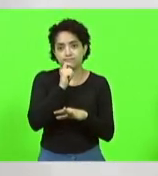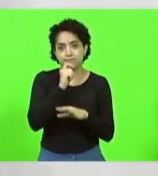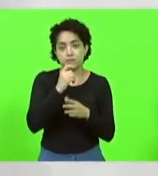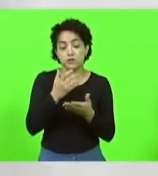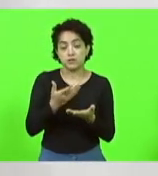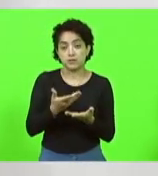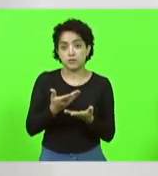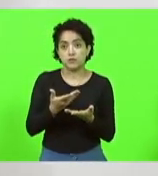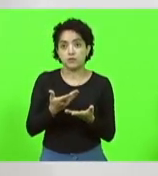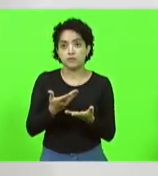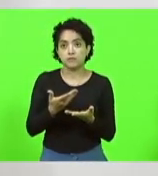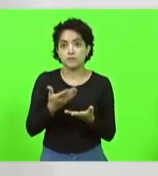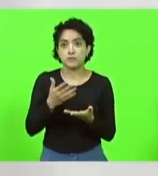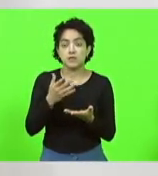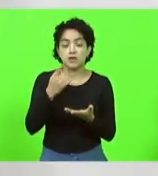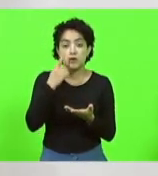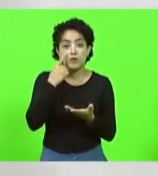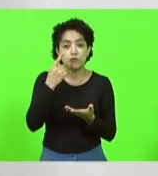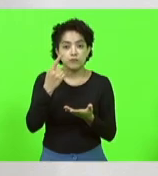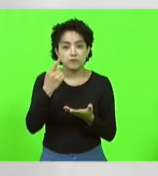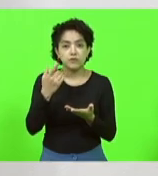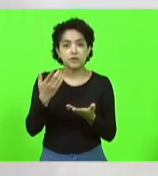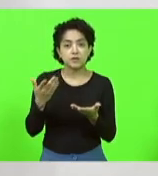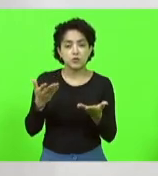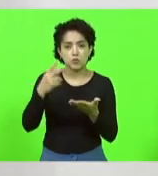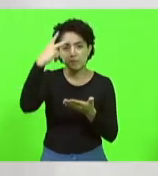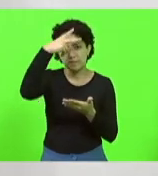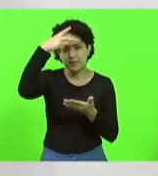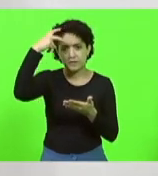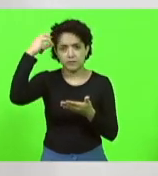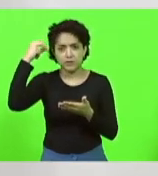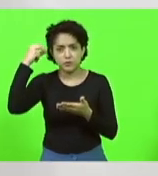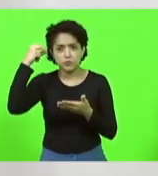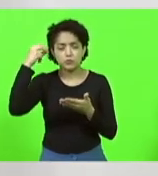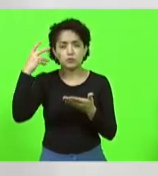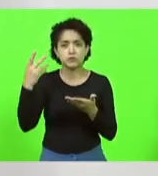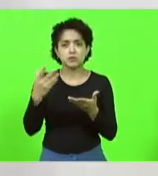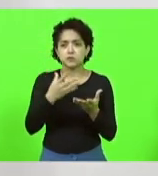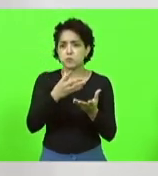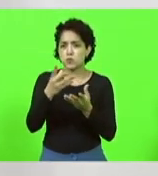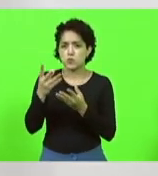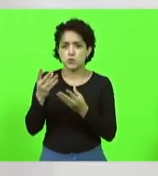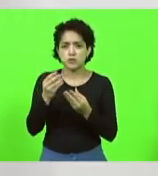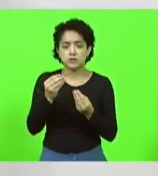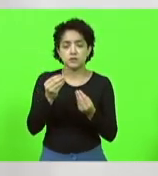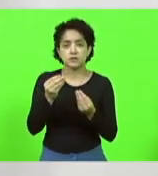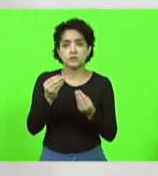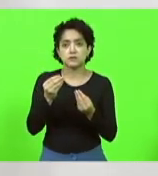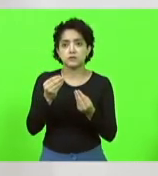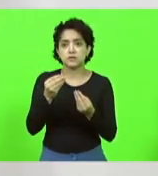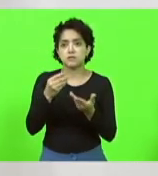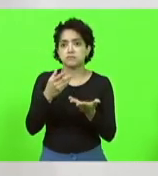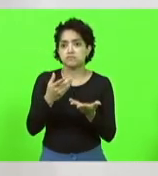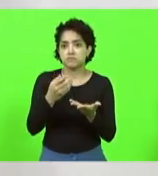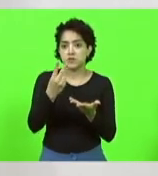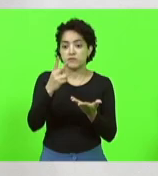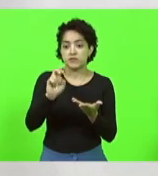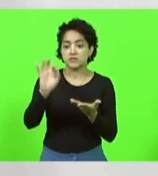vi hoje de manhã que muitas prefeituras não conseguiram sequer cumprir os 25%